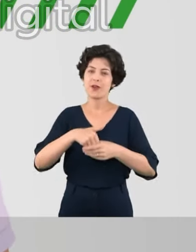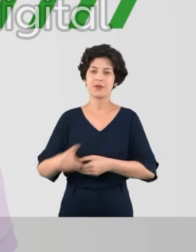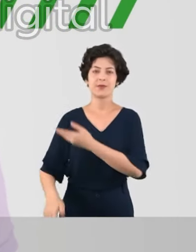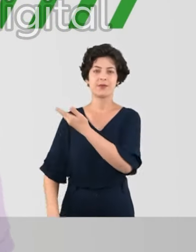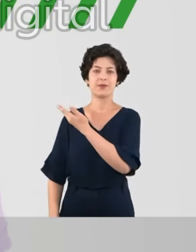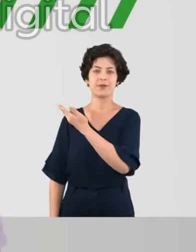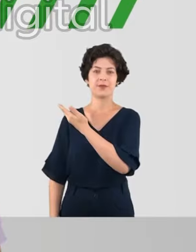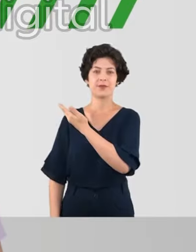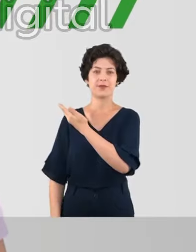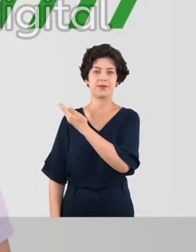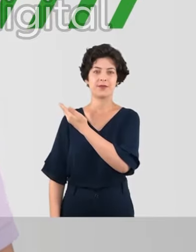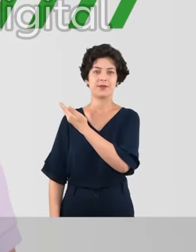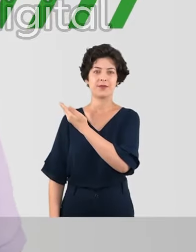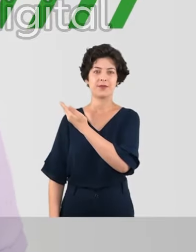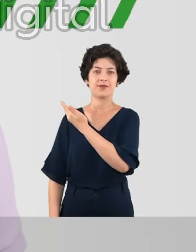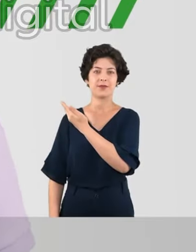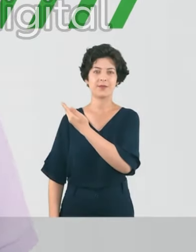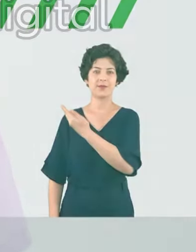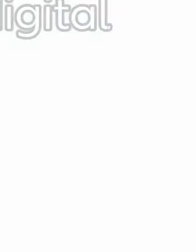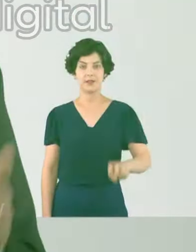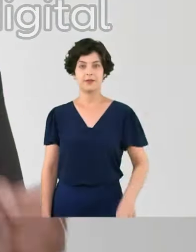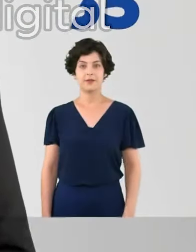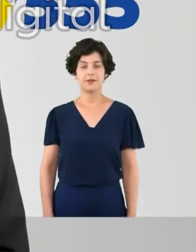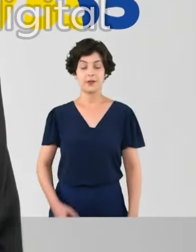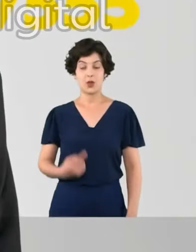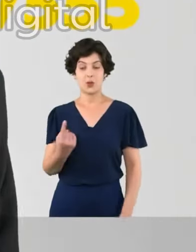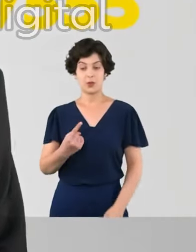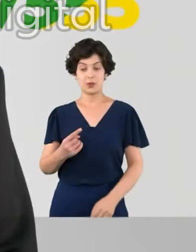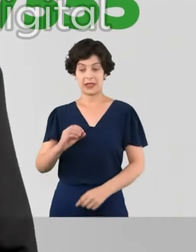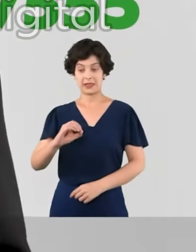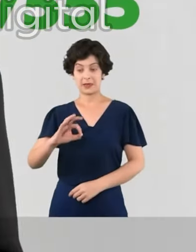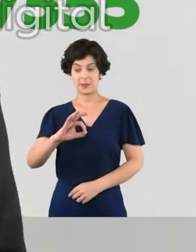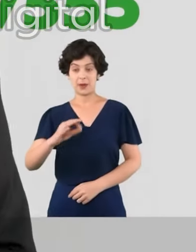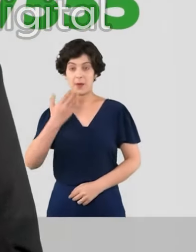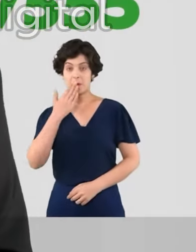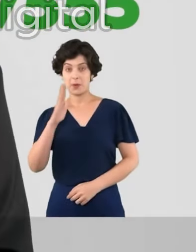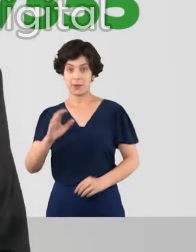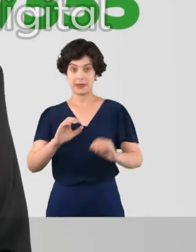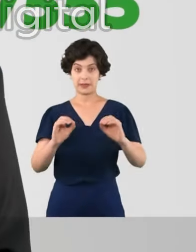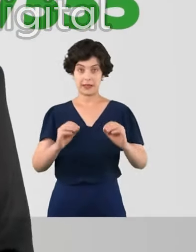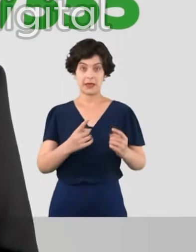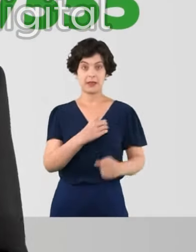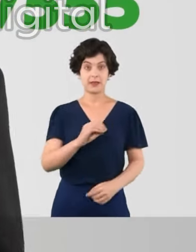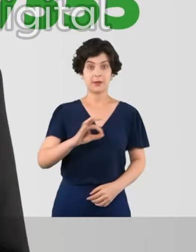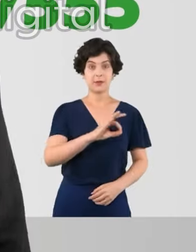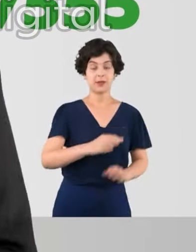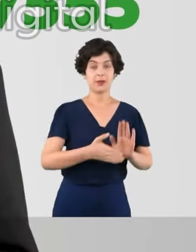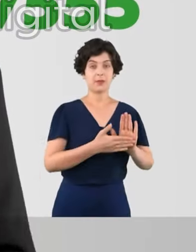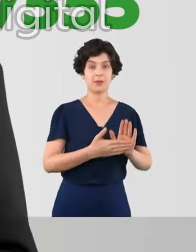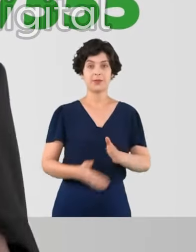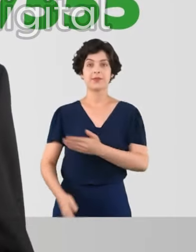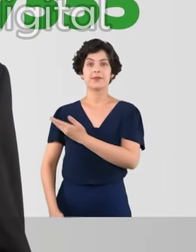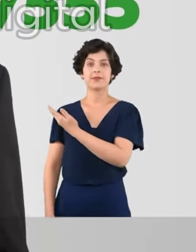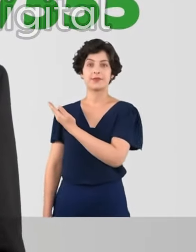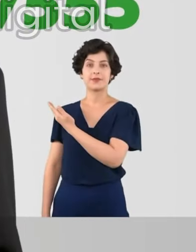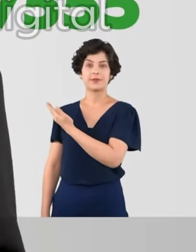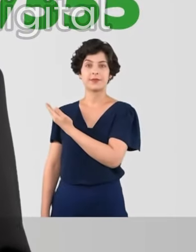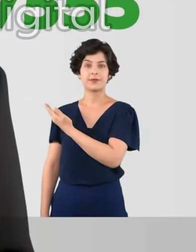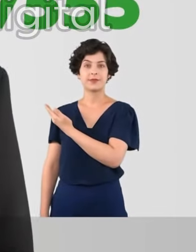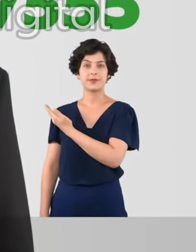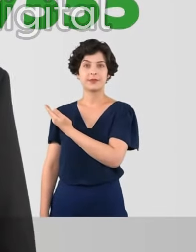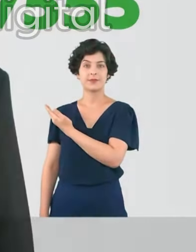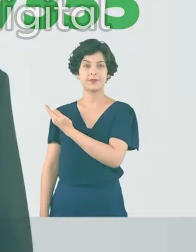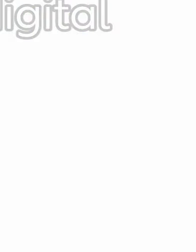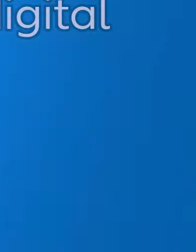você. Vote Valdir Júnior 77777. O único com 0% de promessas e 100% de projetos. Vote Professor Marcelo Nascimento